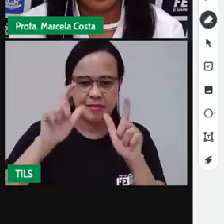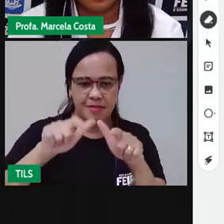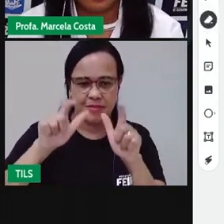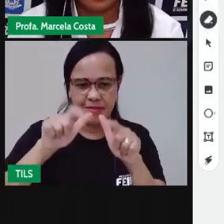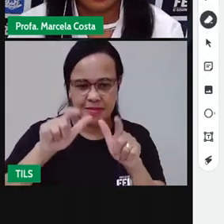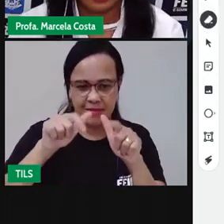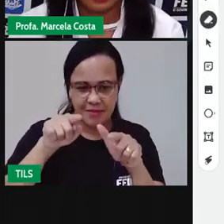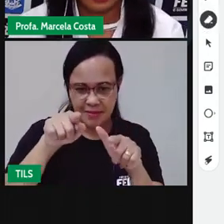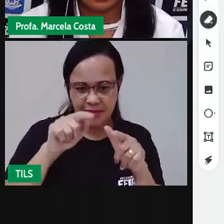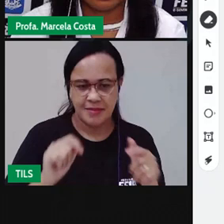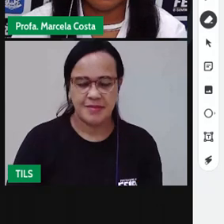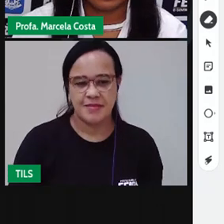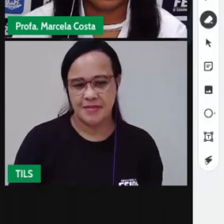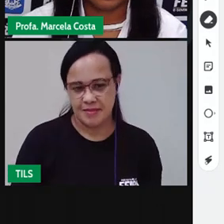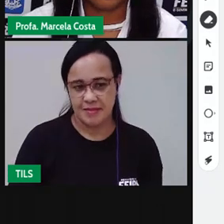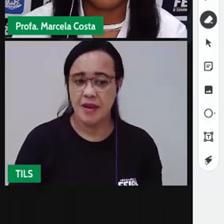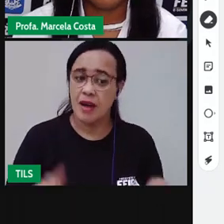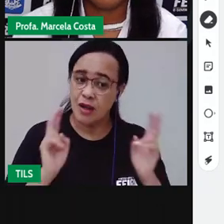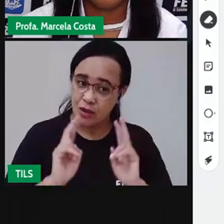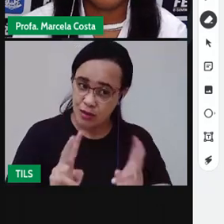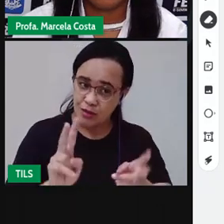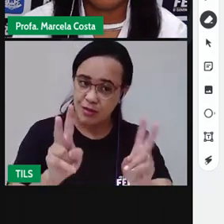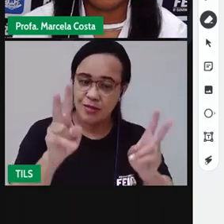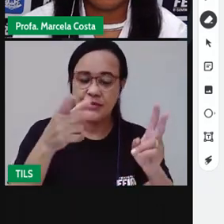que a gente estava lendo.